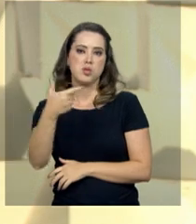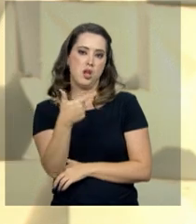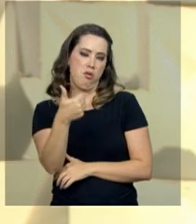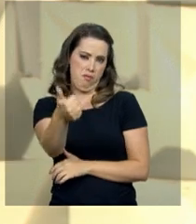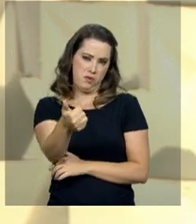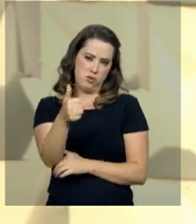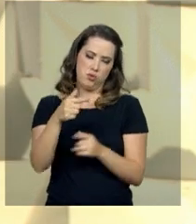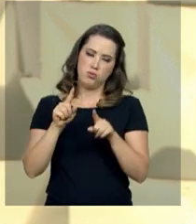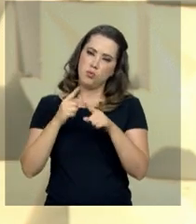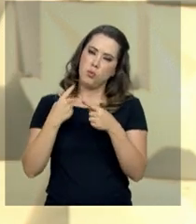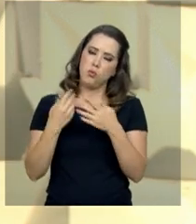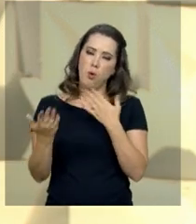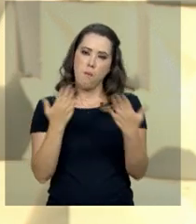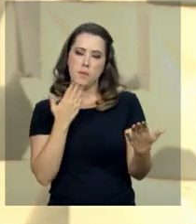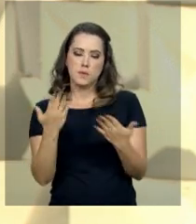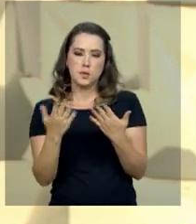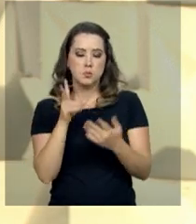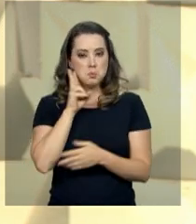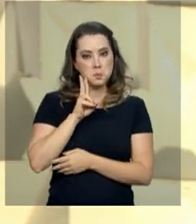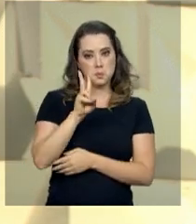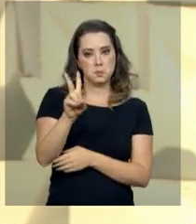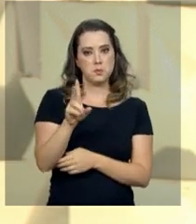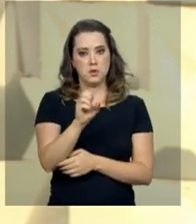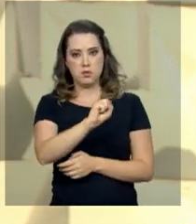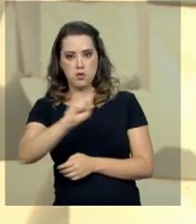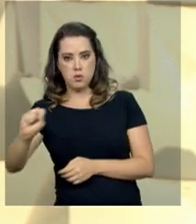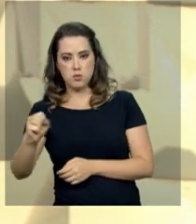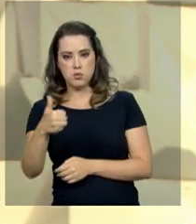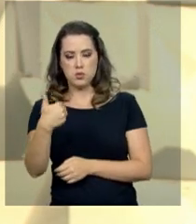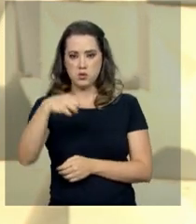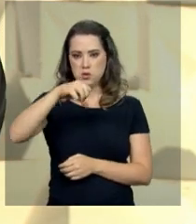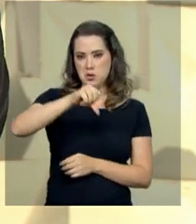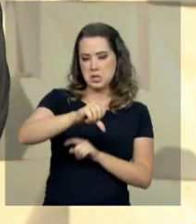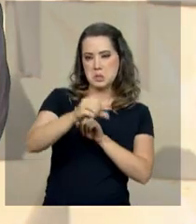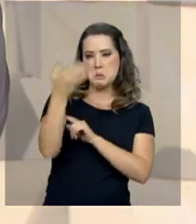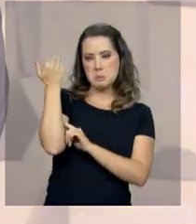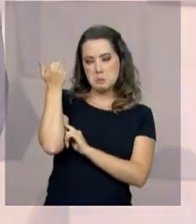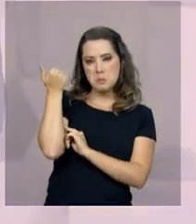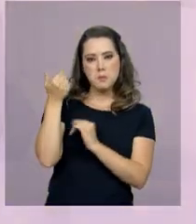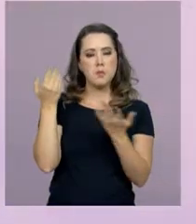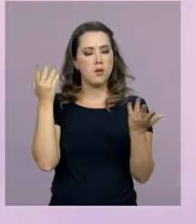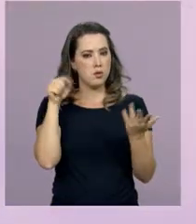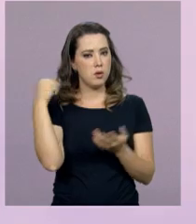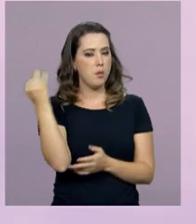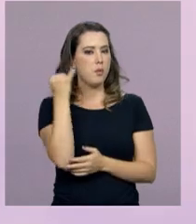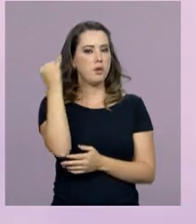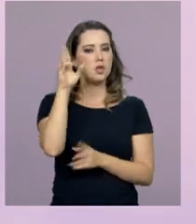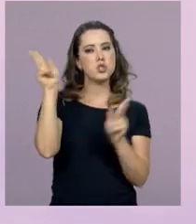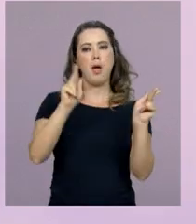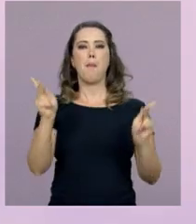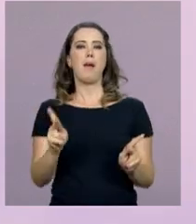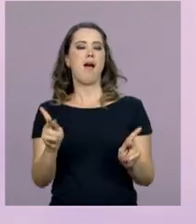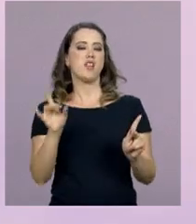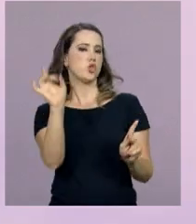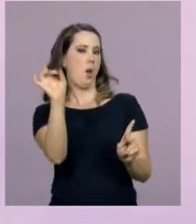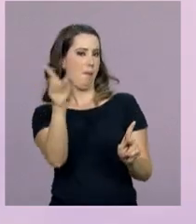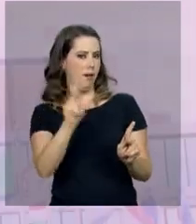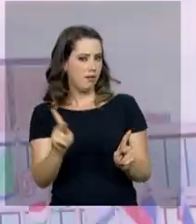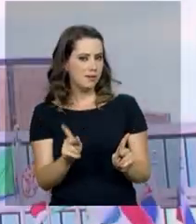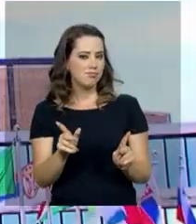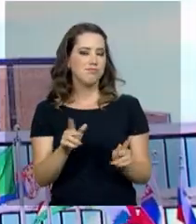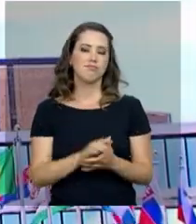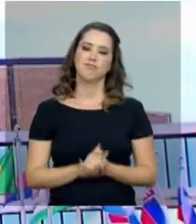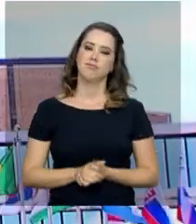a um olhar do século XIX, por assim dizer, onde o que importa é a paz entre os chefes de Estado.